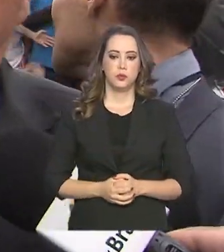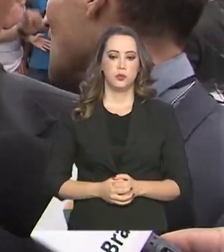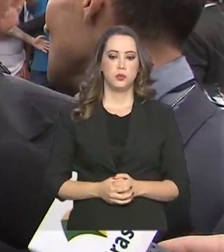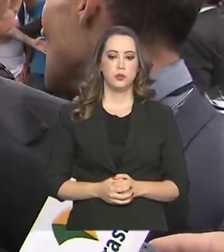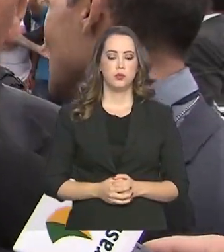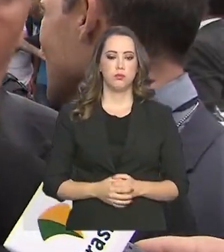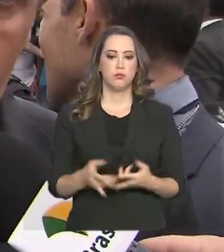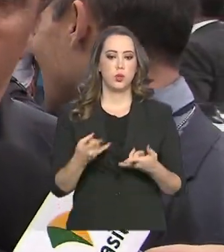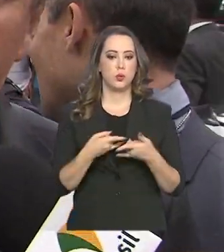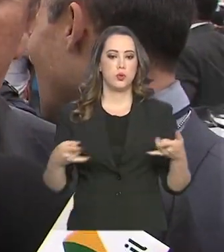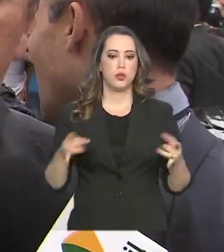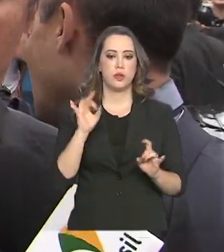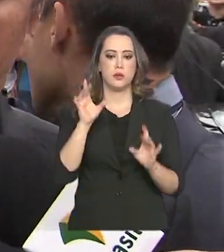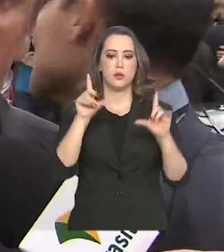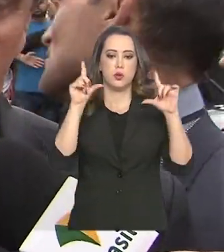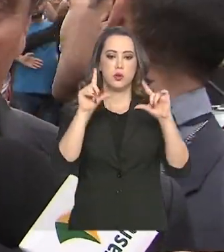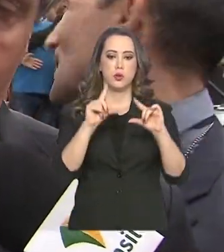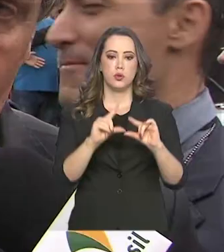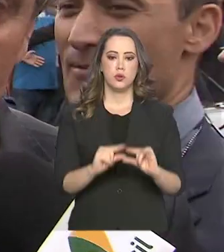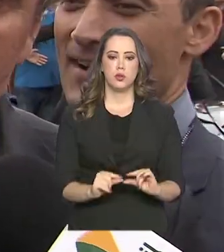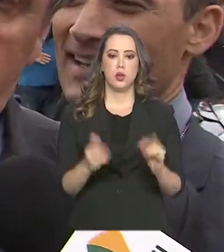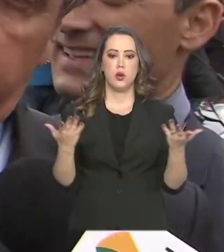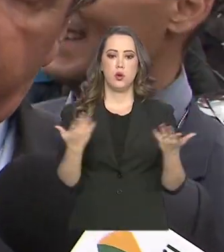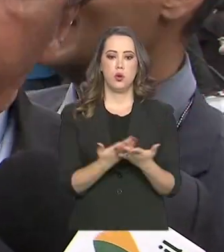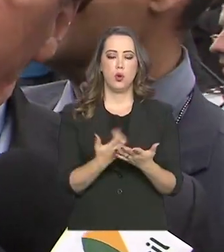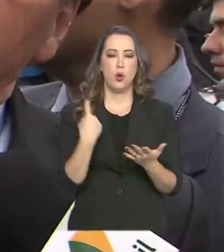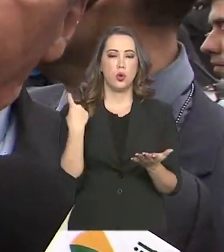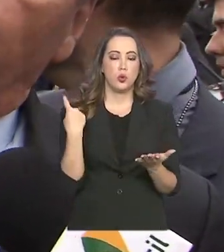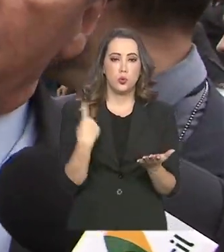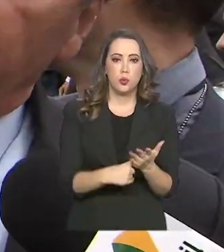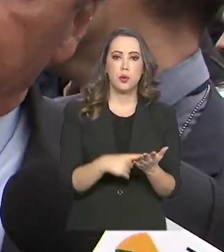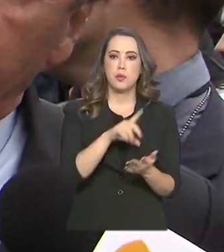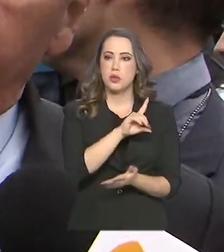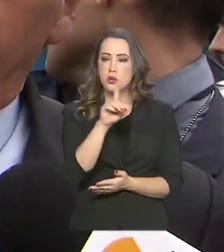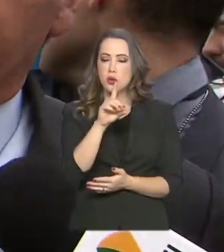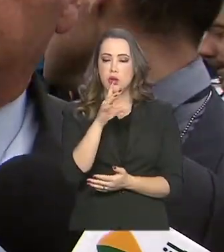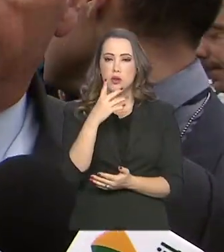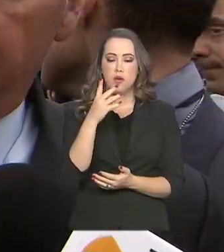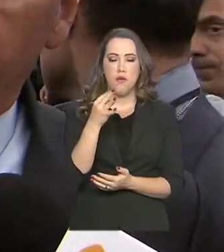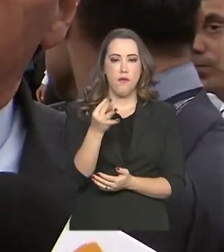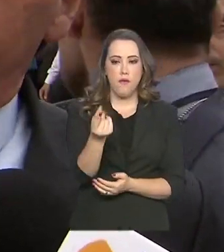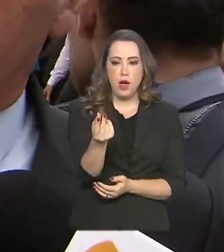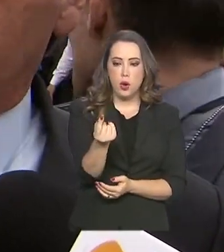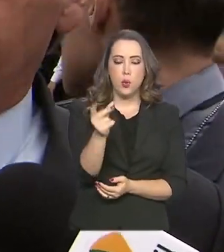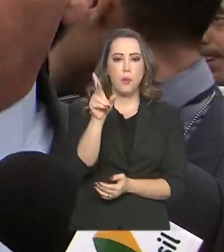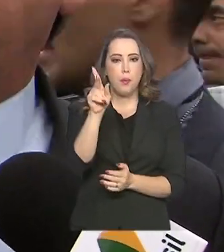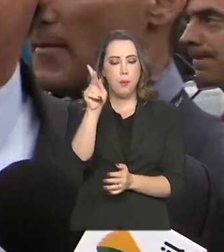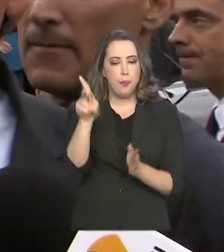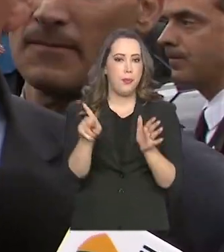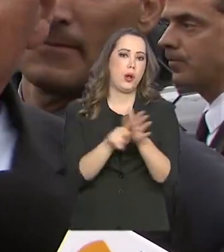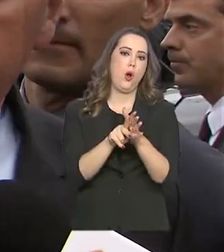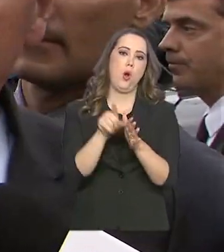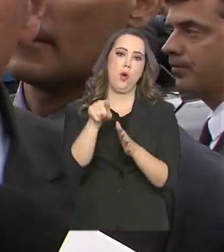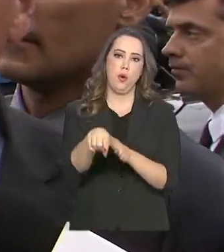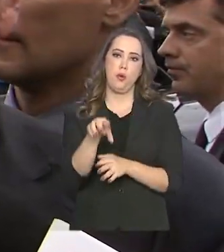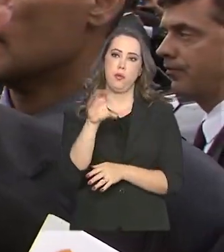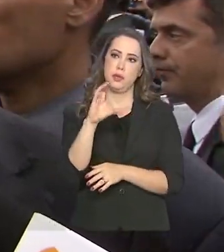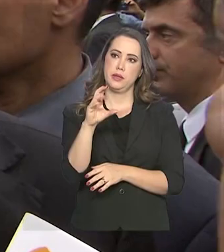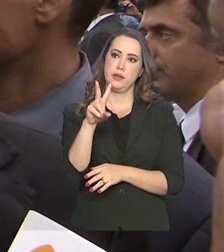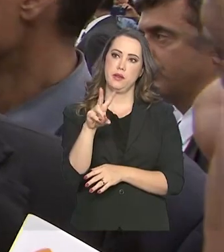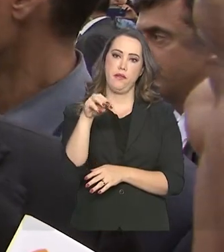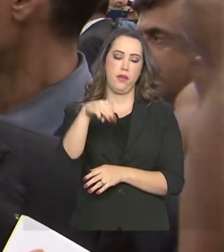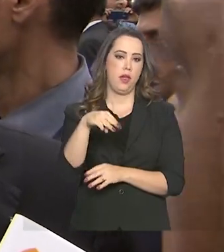O cheque especial caiu, vai ser tabelado por iniciativa da CVM, do Banco Central, nada de